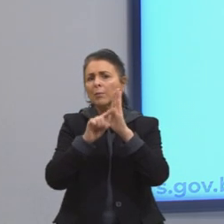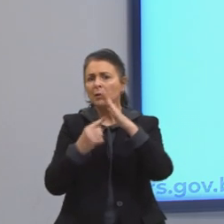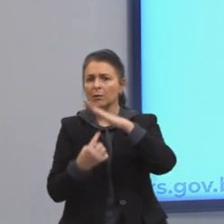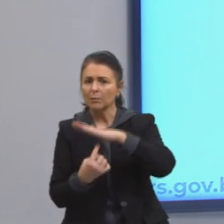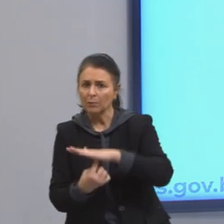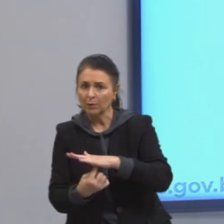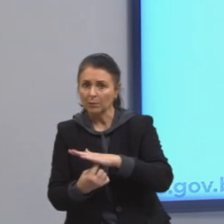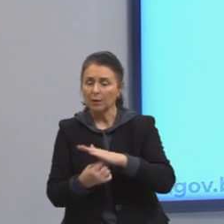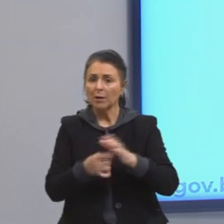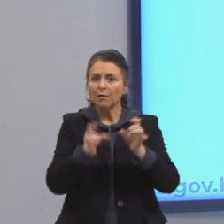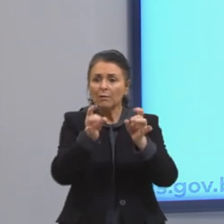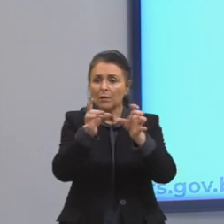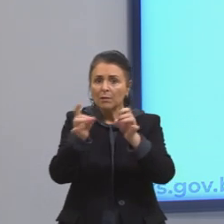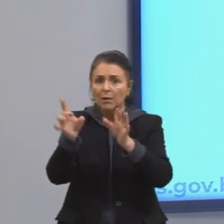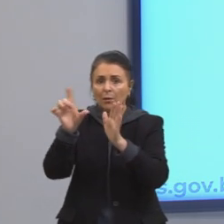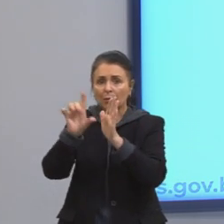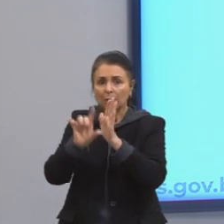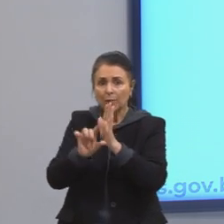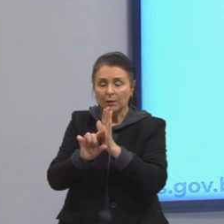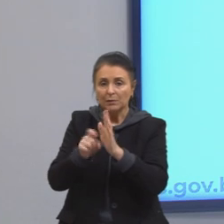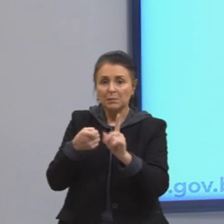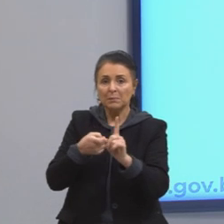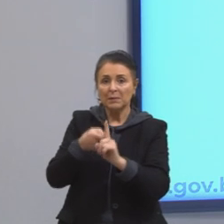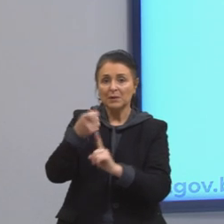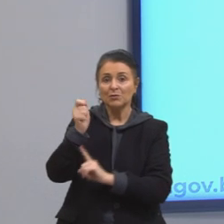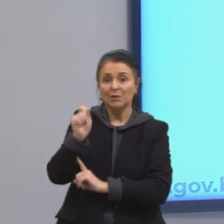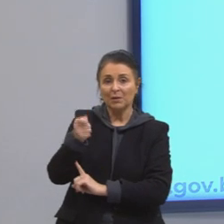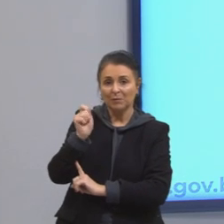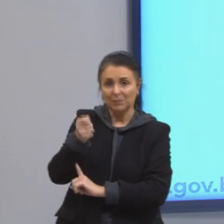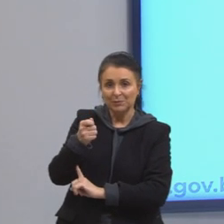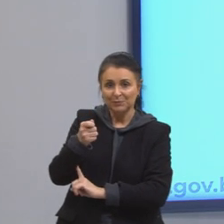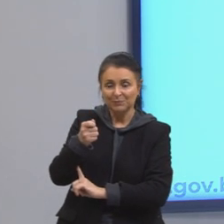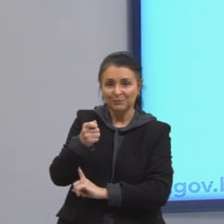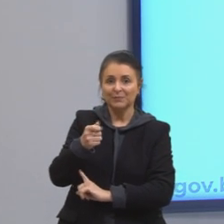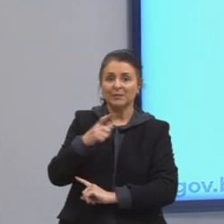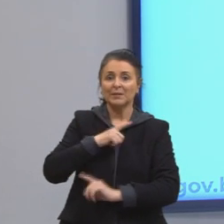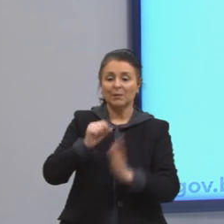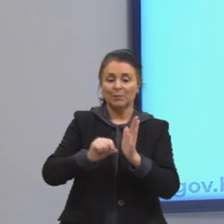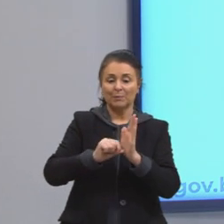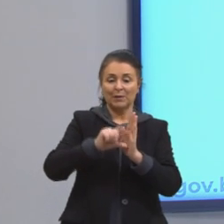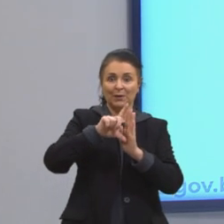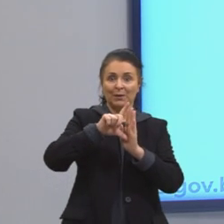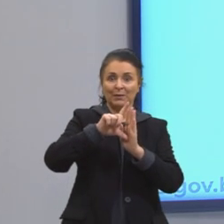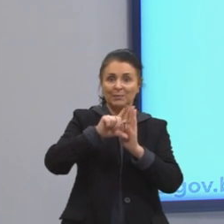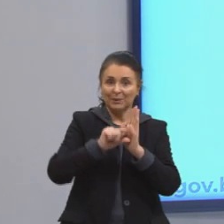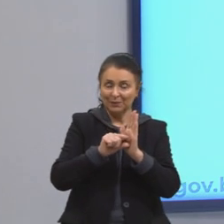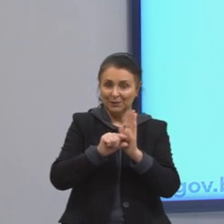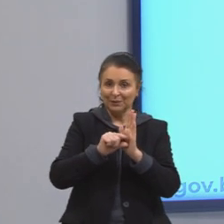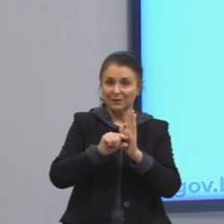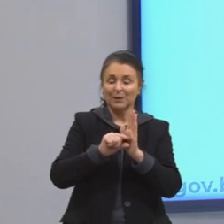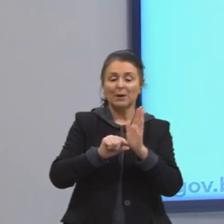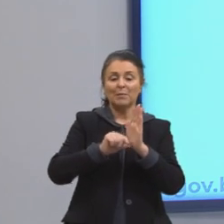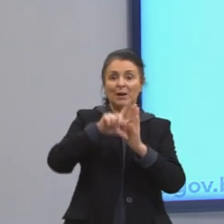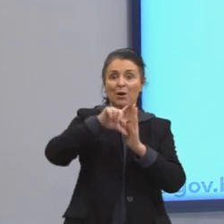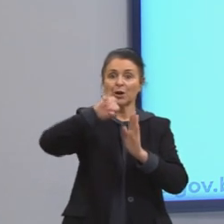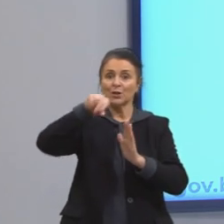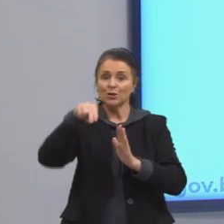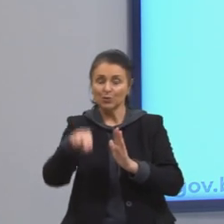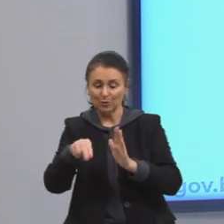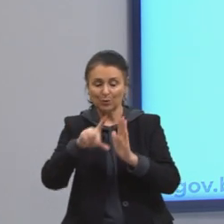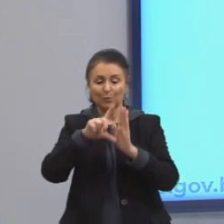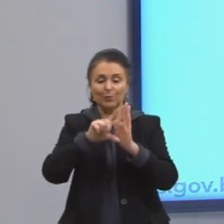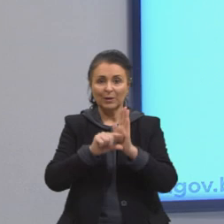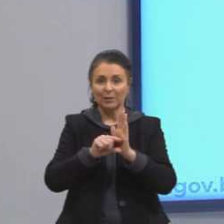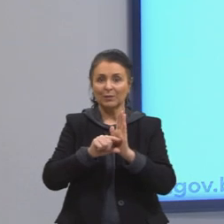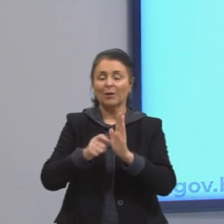venda, lá no mês de agosto. Então, temos maior venda no mês de junho, menor venda no mês